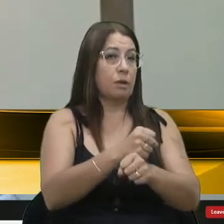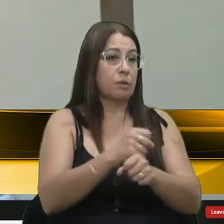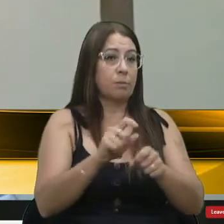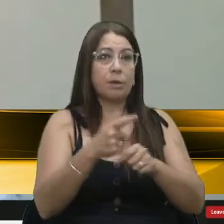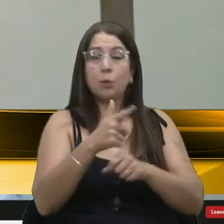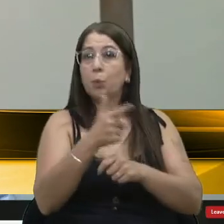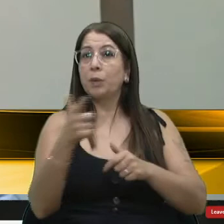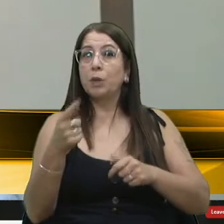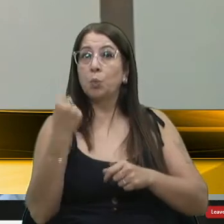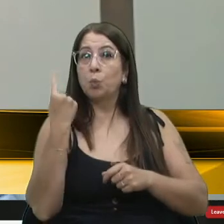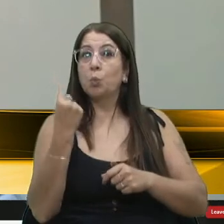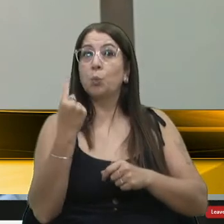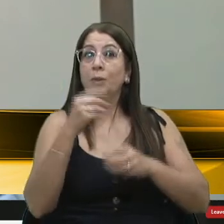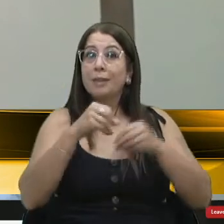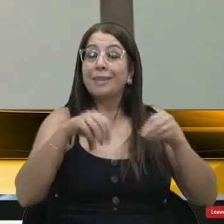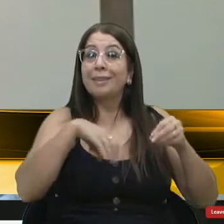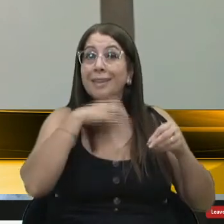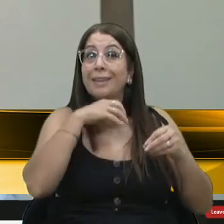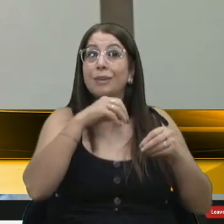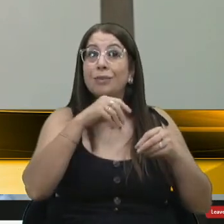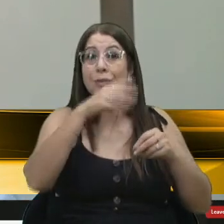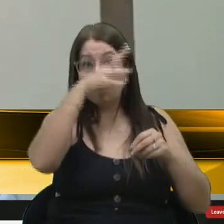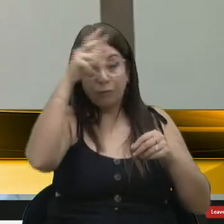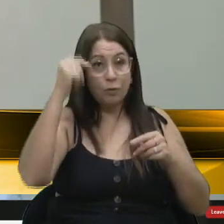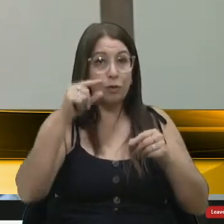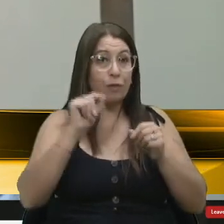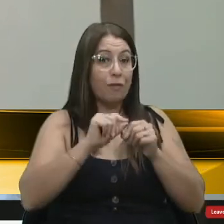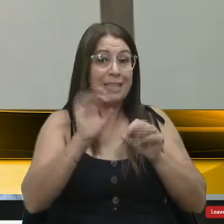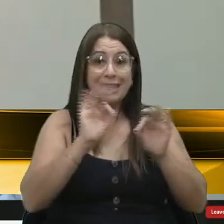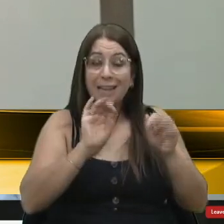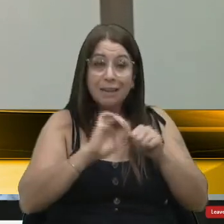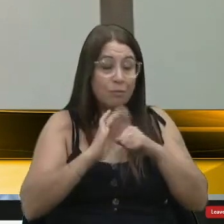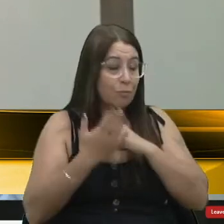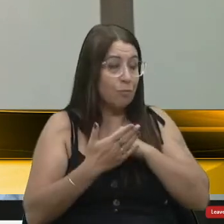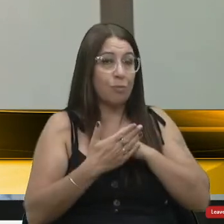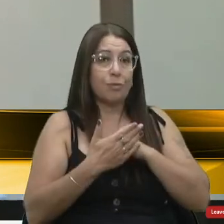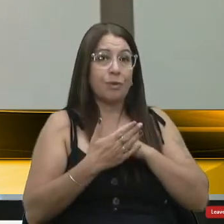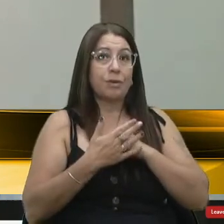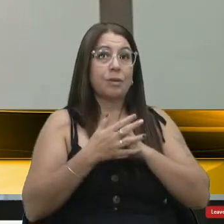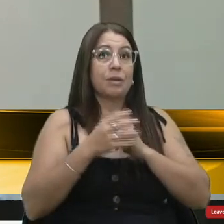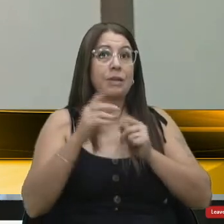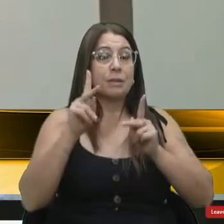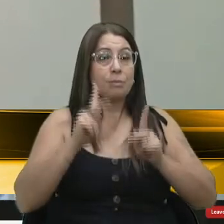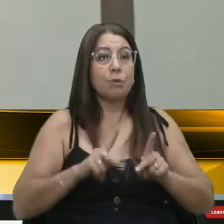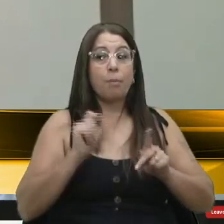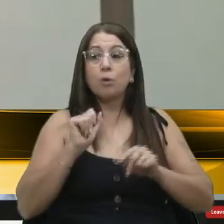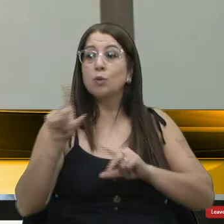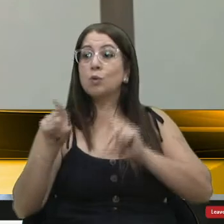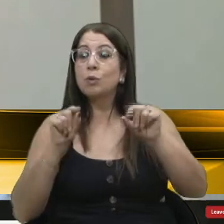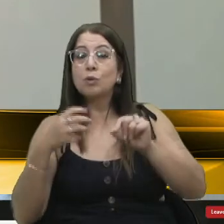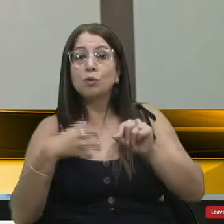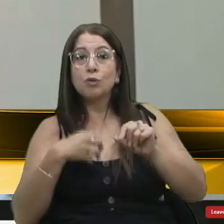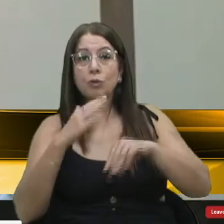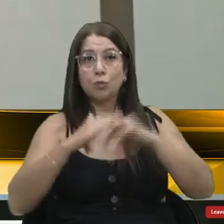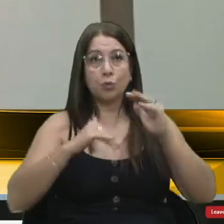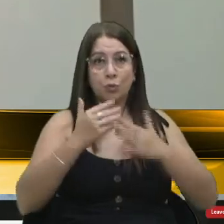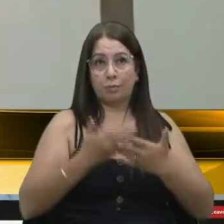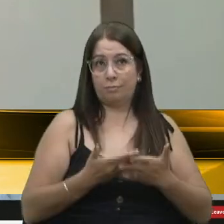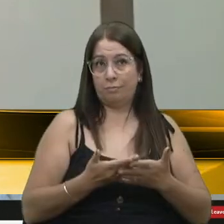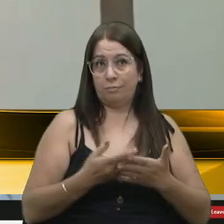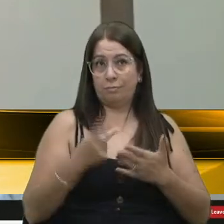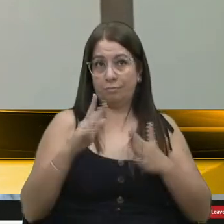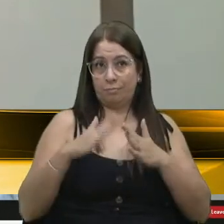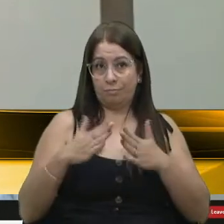se tem um terreno. A Prefeitura não faz um loteamento em que as pessoas possam escolher a forma de construir suas